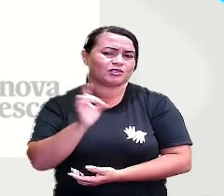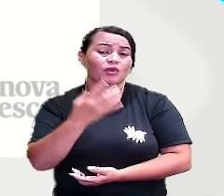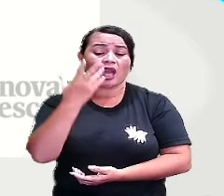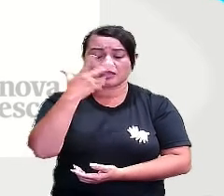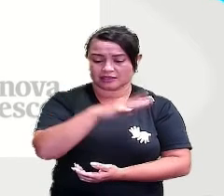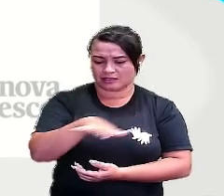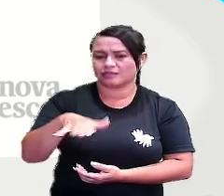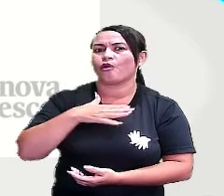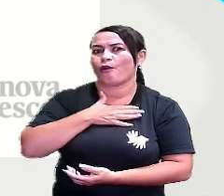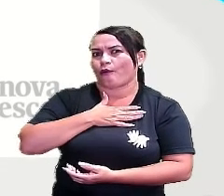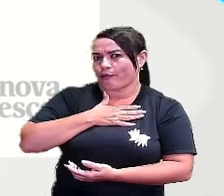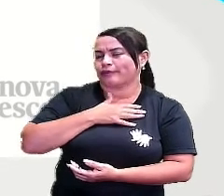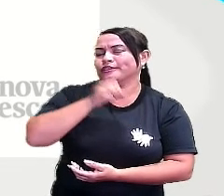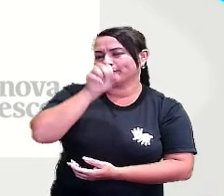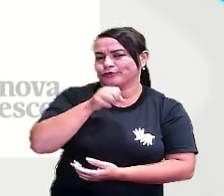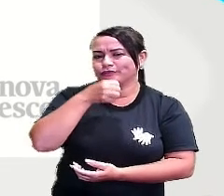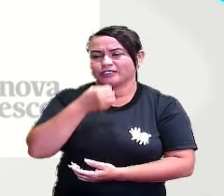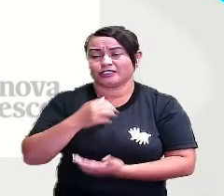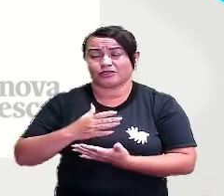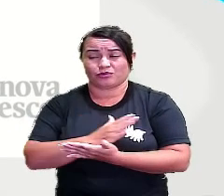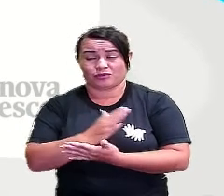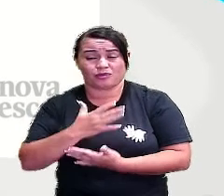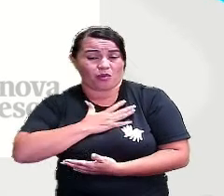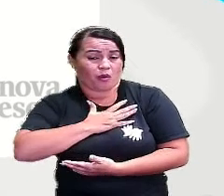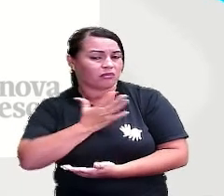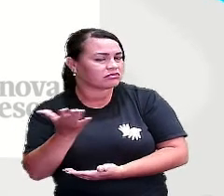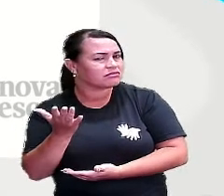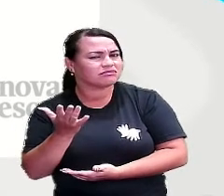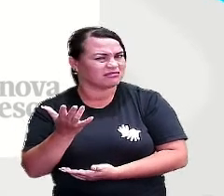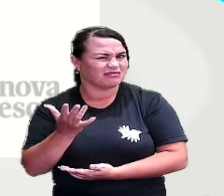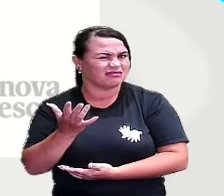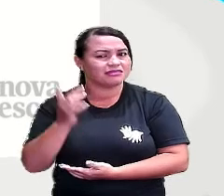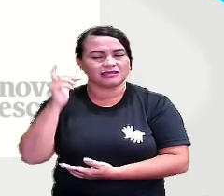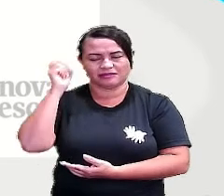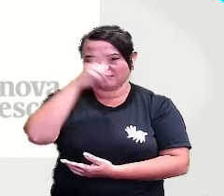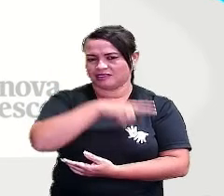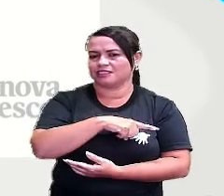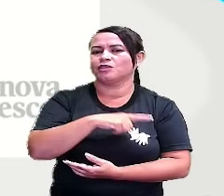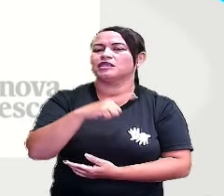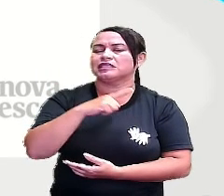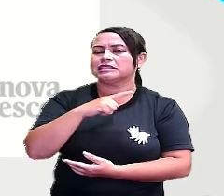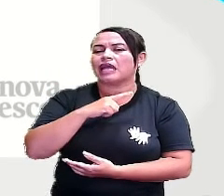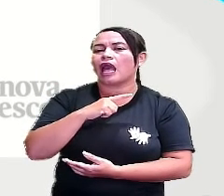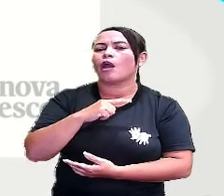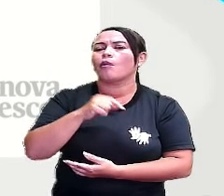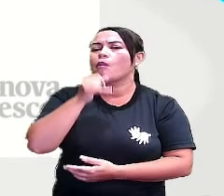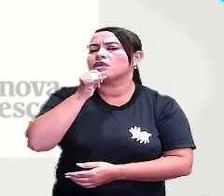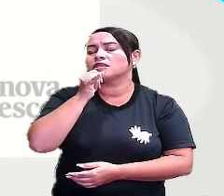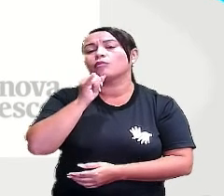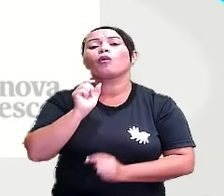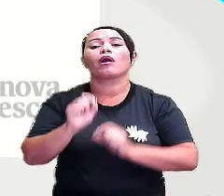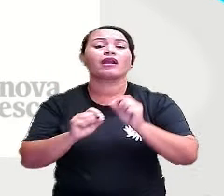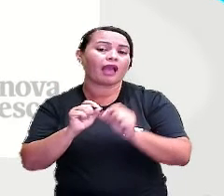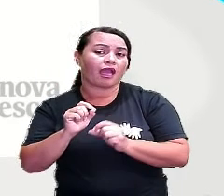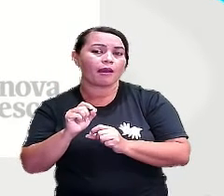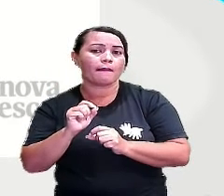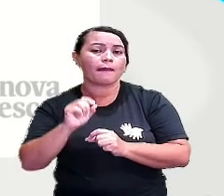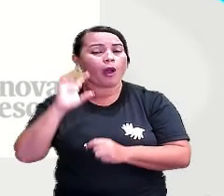que não goste de sorvete. Então, provável tem mais possibilidades de acontecer.